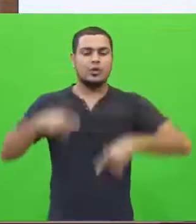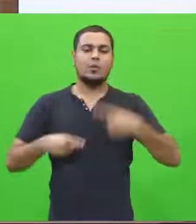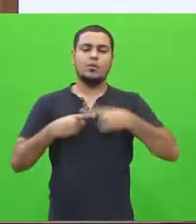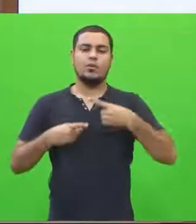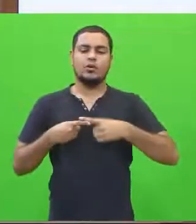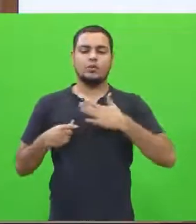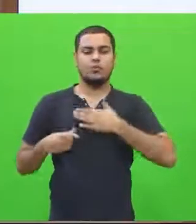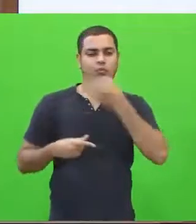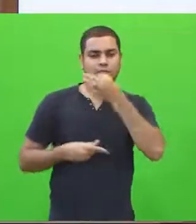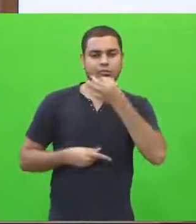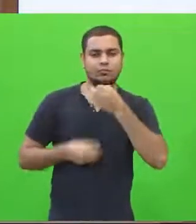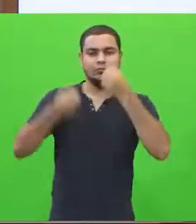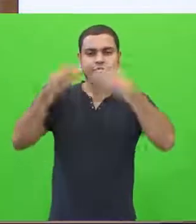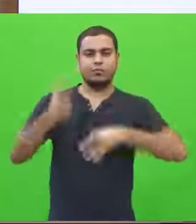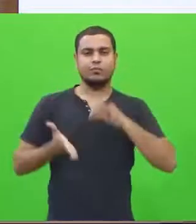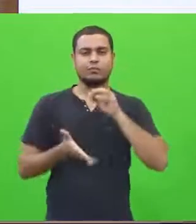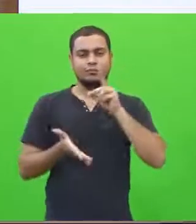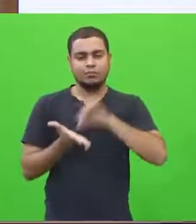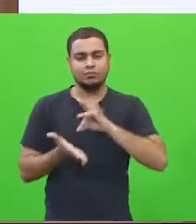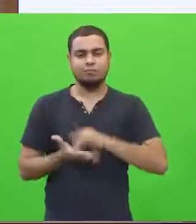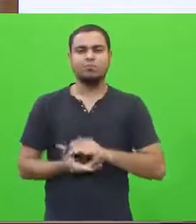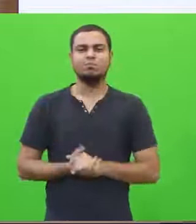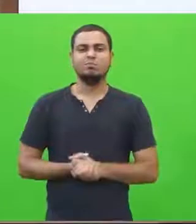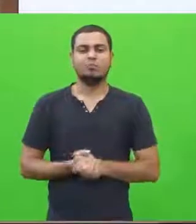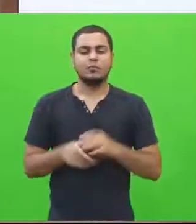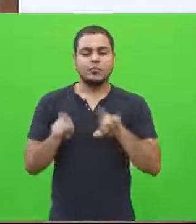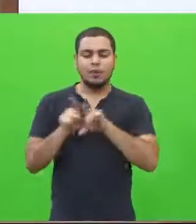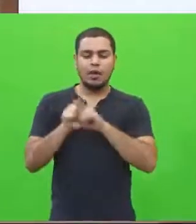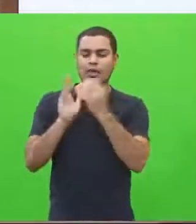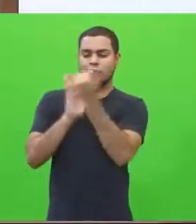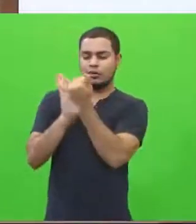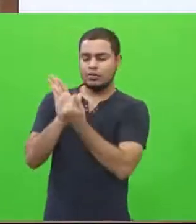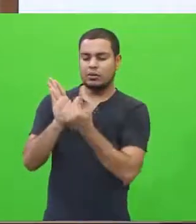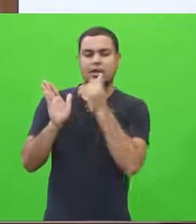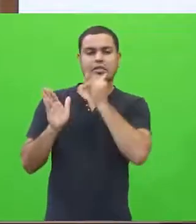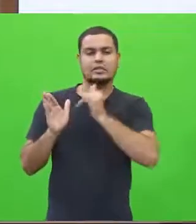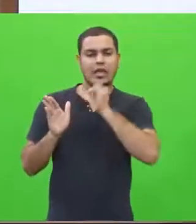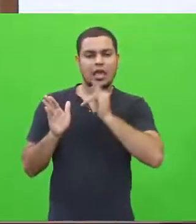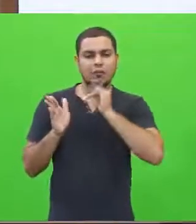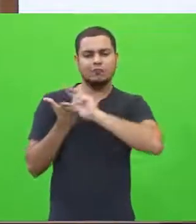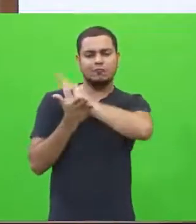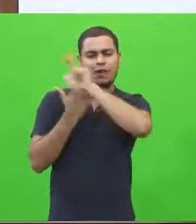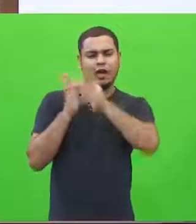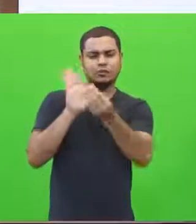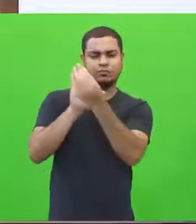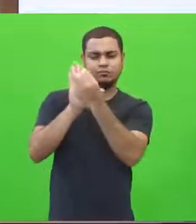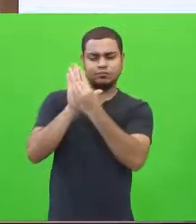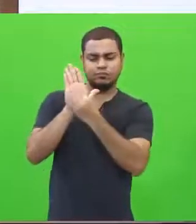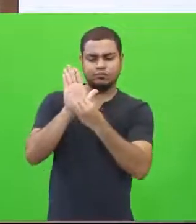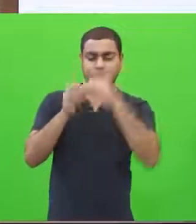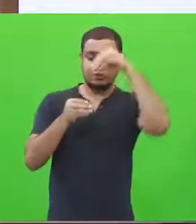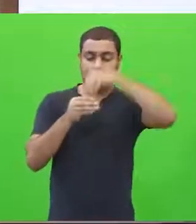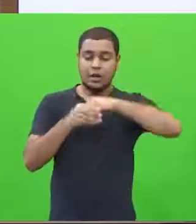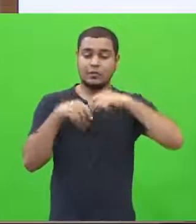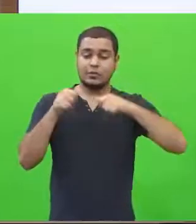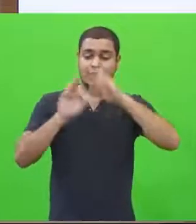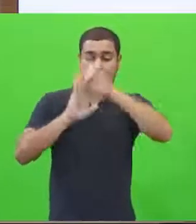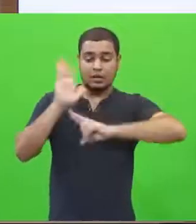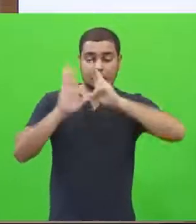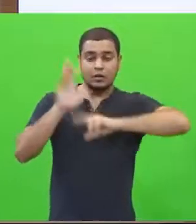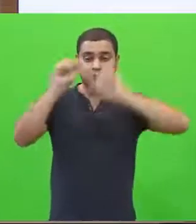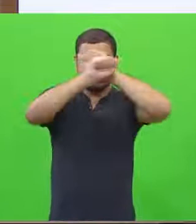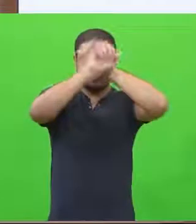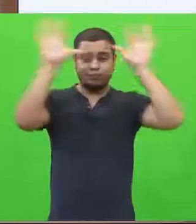propondo, apresentar dados, exemplos, enfim, eu preciso esclarecer com mais